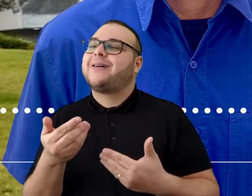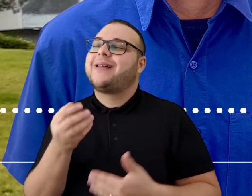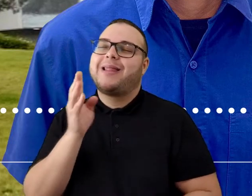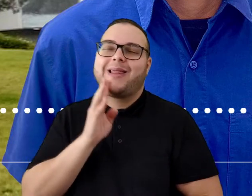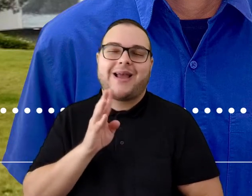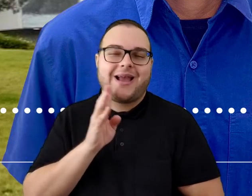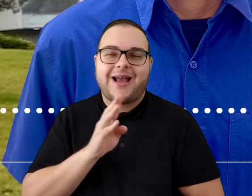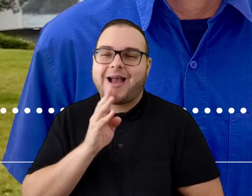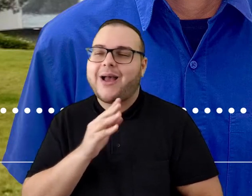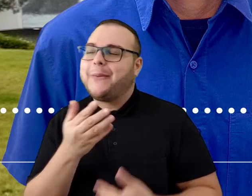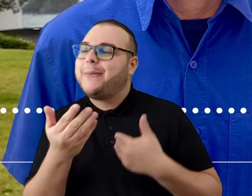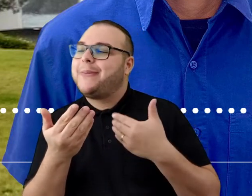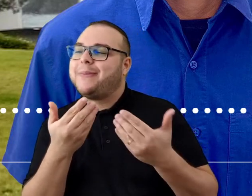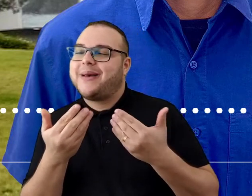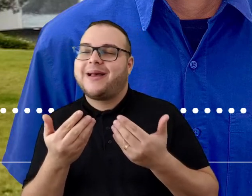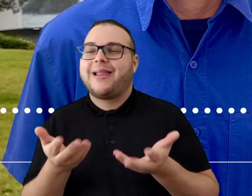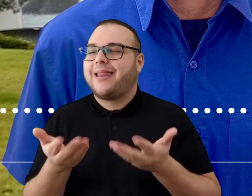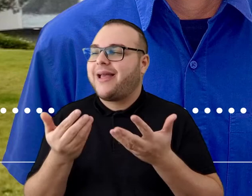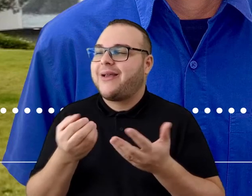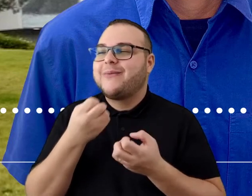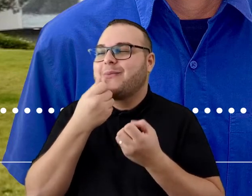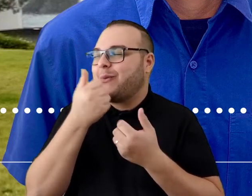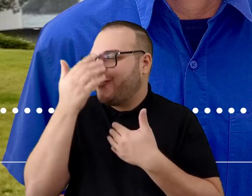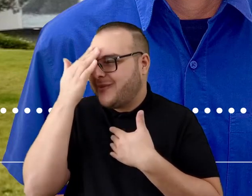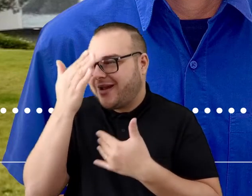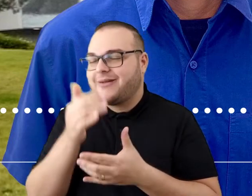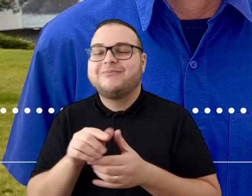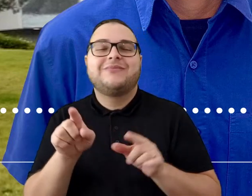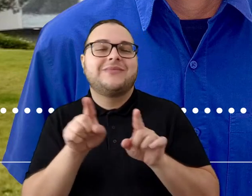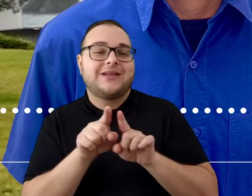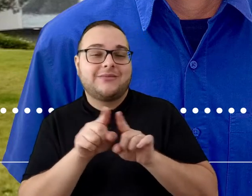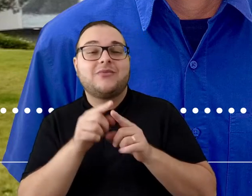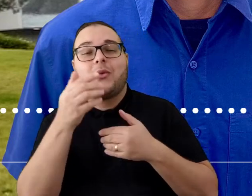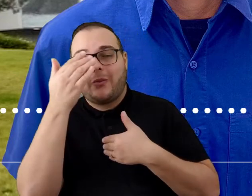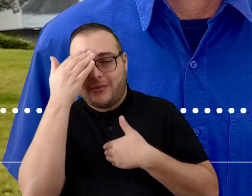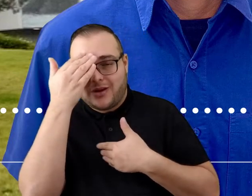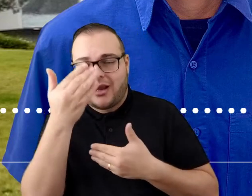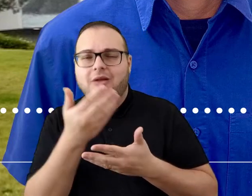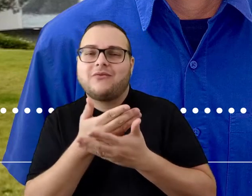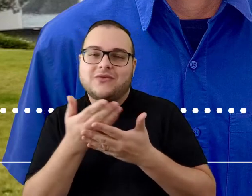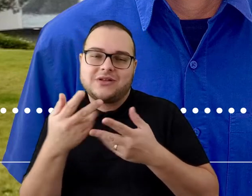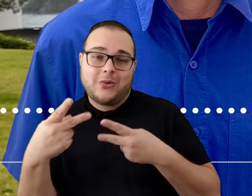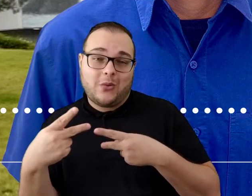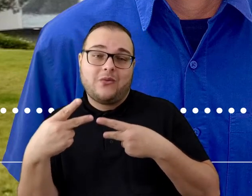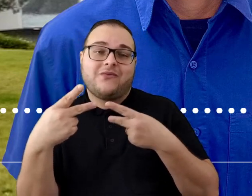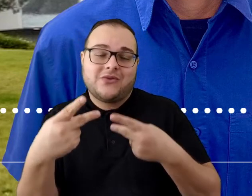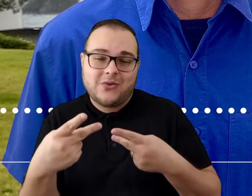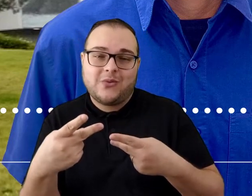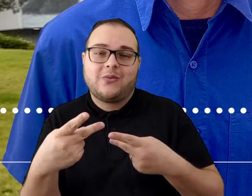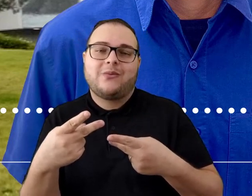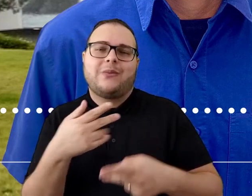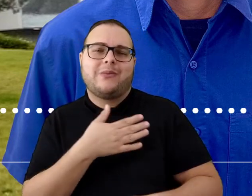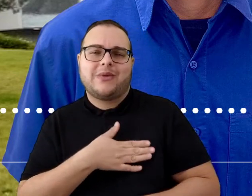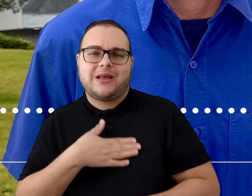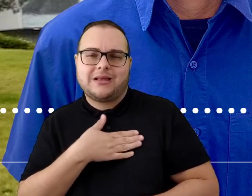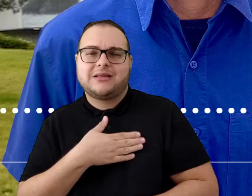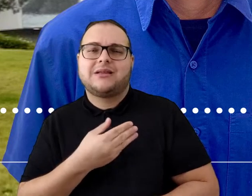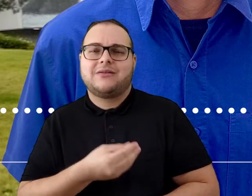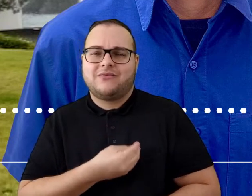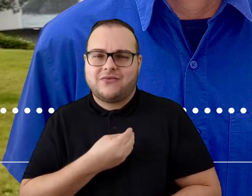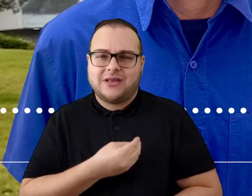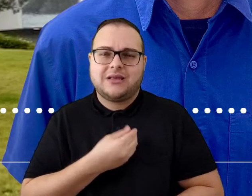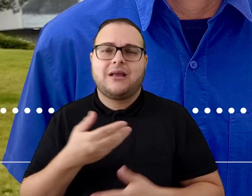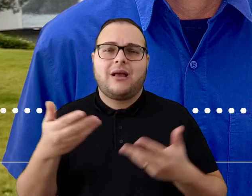super legal, super descontraído. Obrigada de verdade. Obrigada também, Loury, pelo convite. É um prazer pra mim